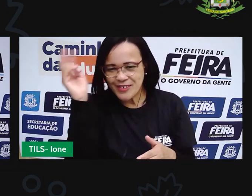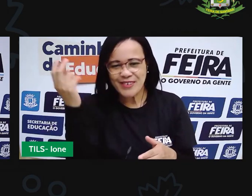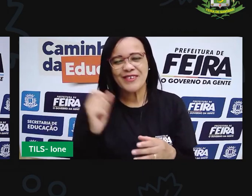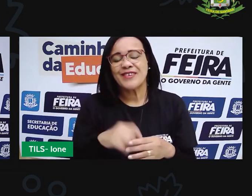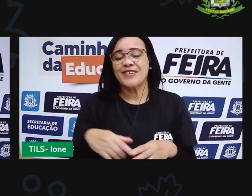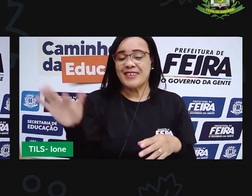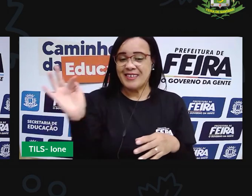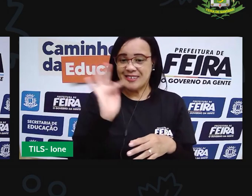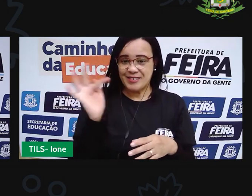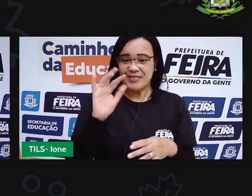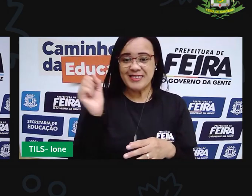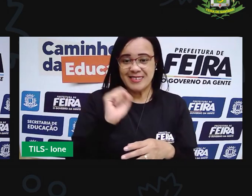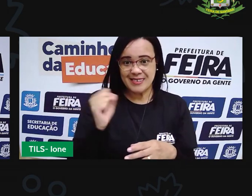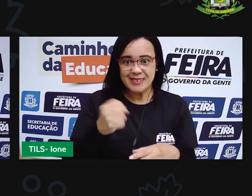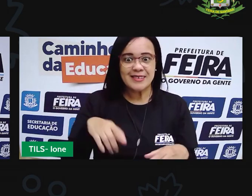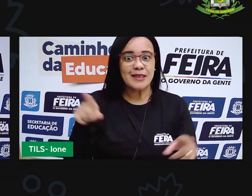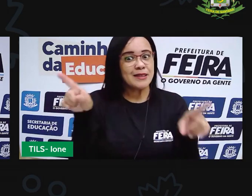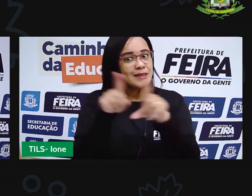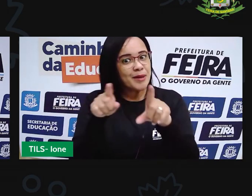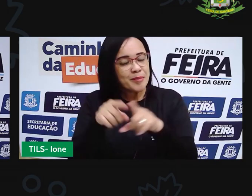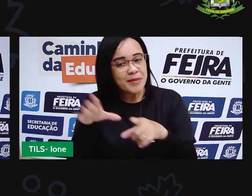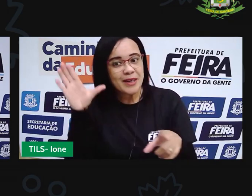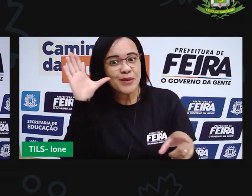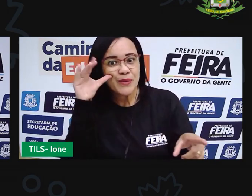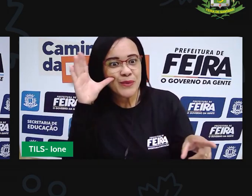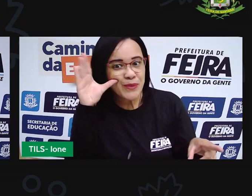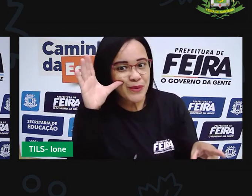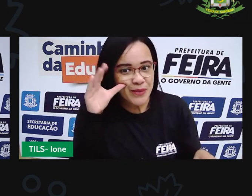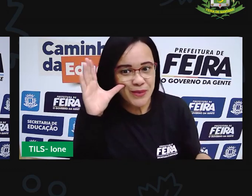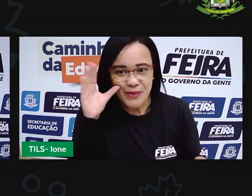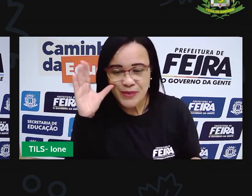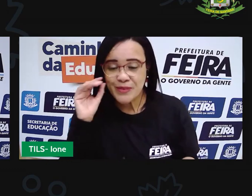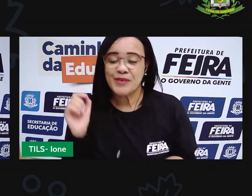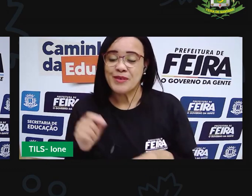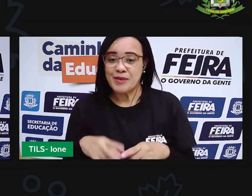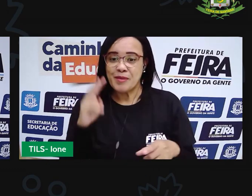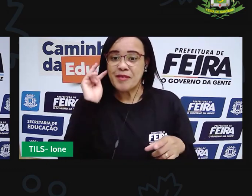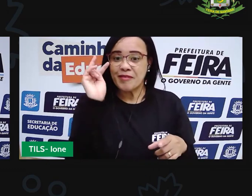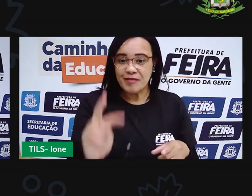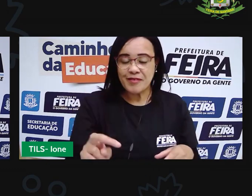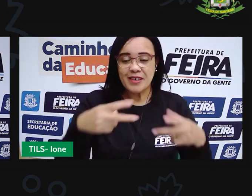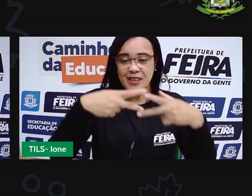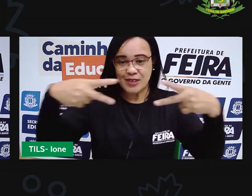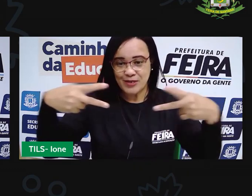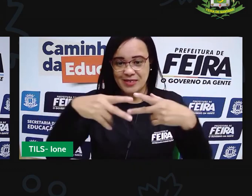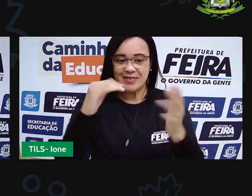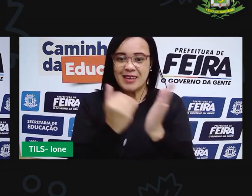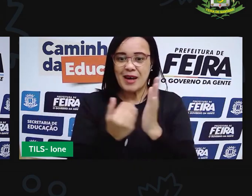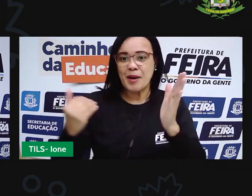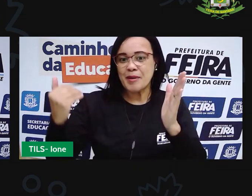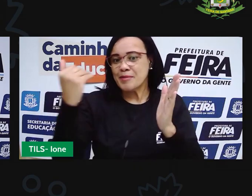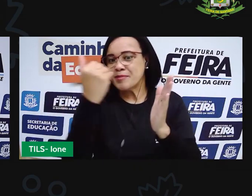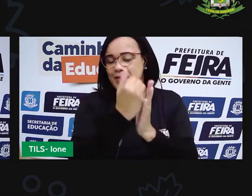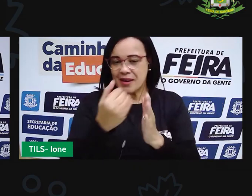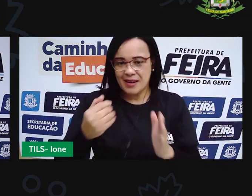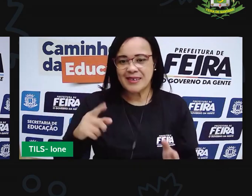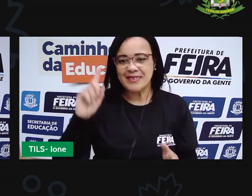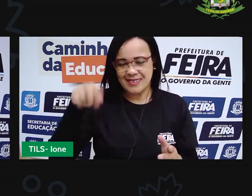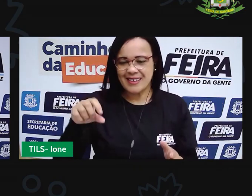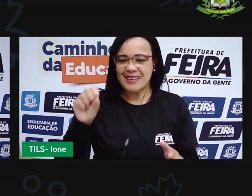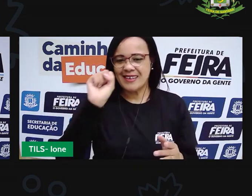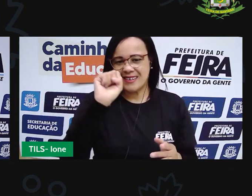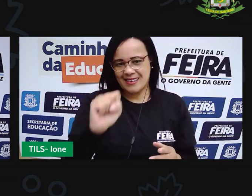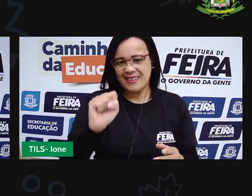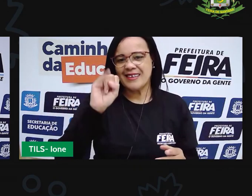e tenha ficado curioso para acessar lá o site do CIPAC, que traz ali informações sobre o